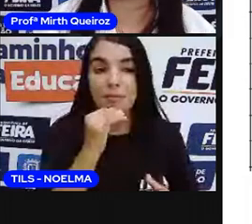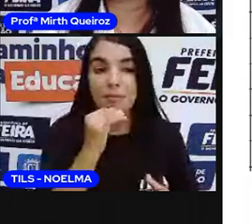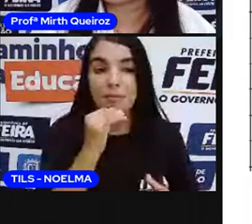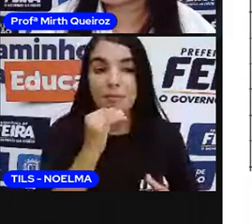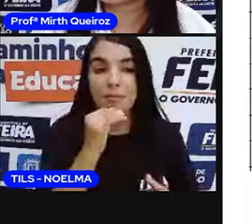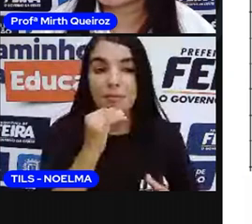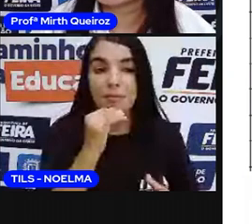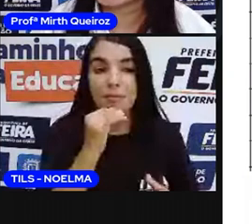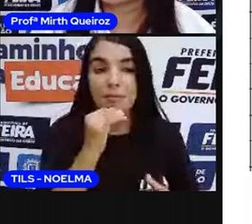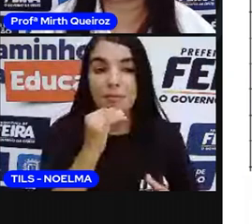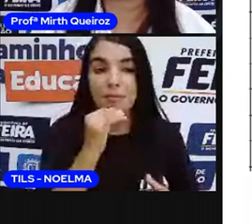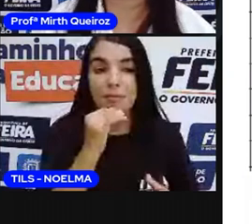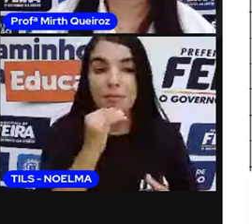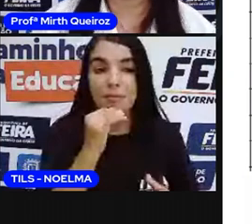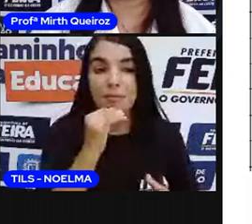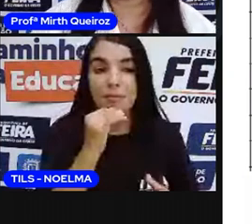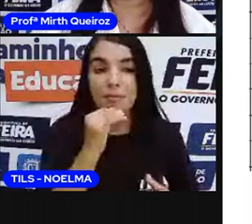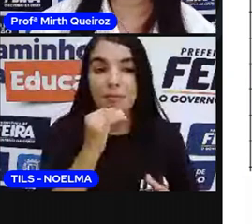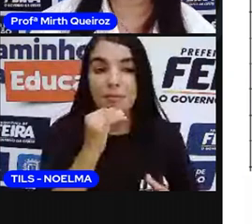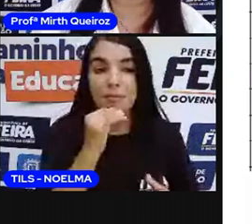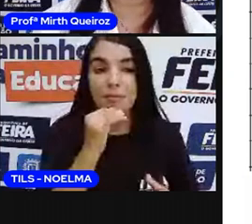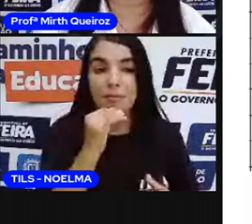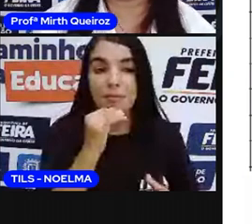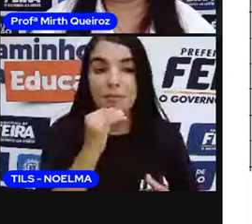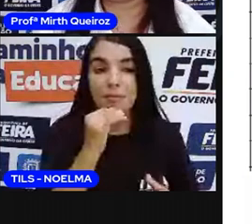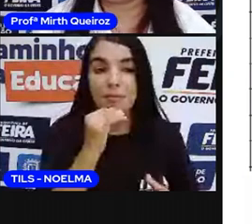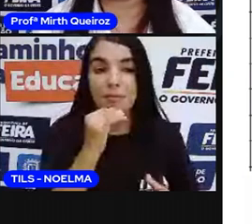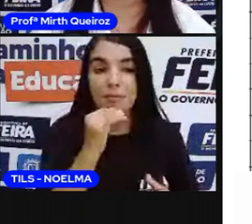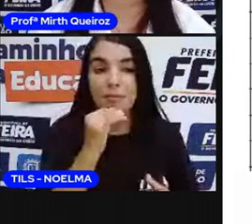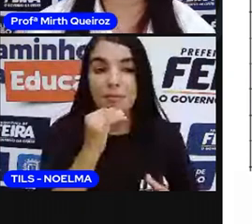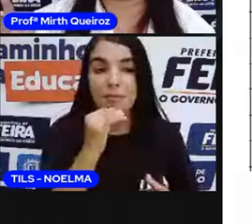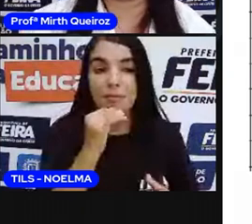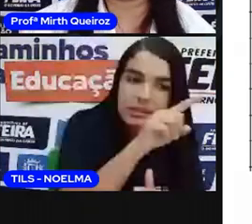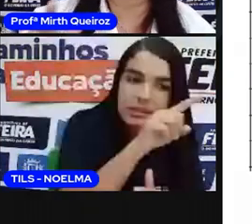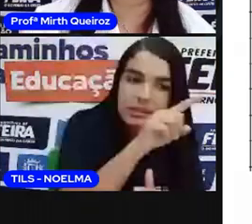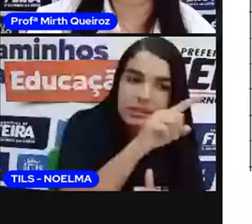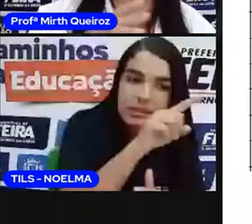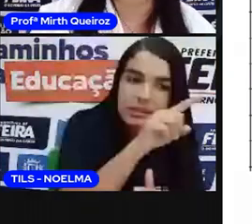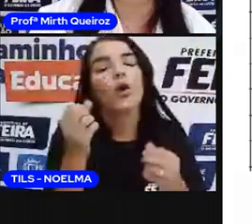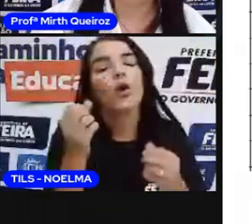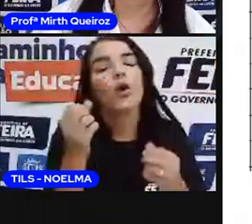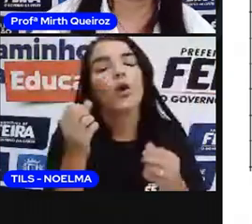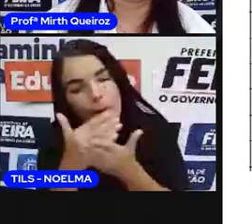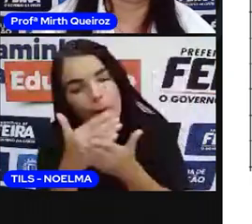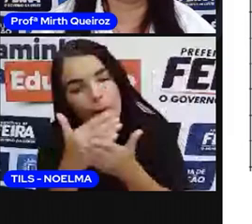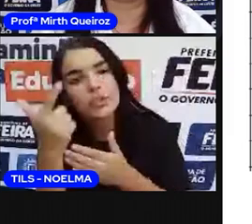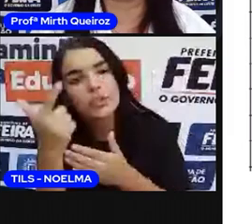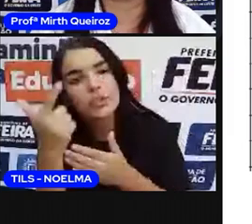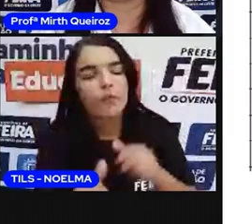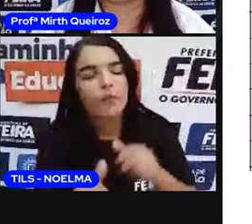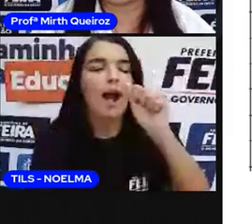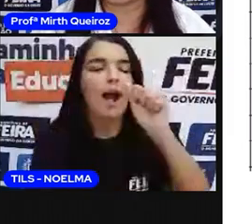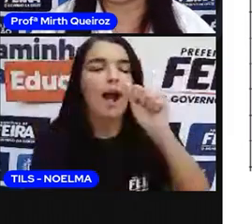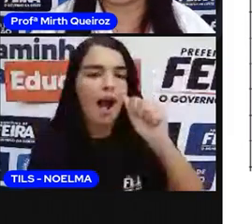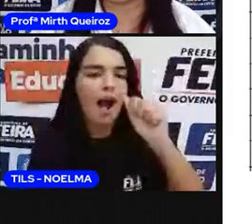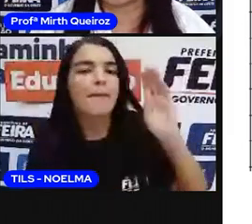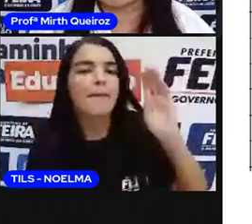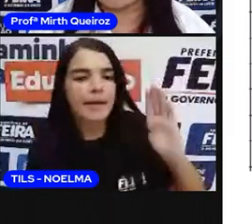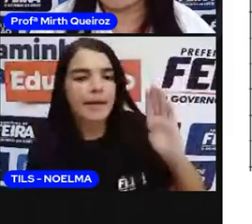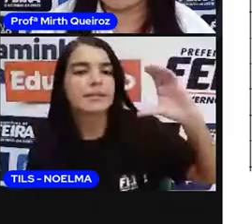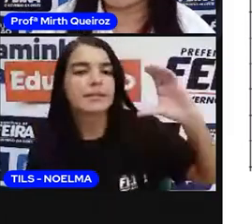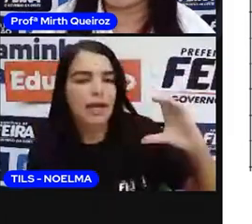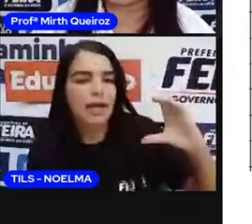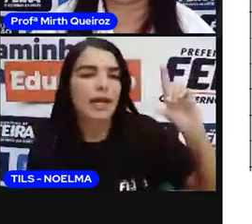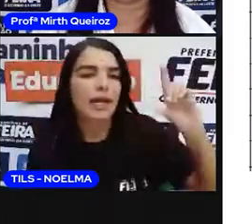alfabeto, vocês começam a cantar de novo. Chegou na letra Z, aí começa A, B, C e assim sucessivamente, tá?